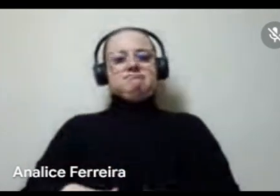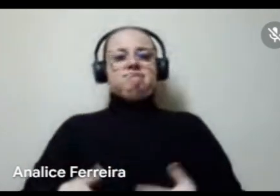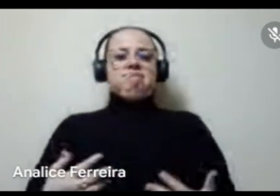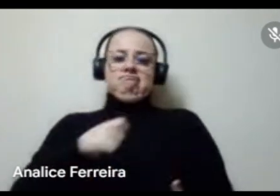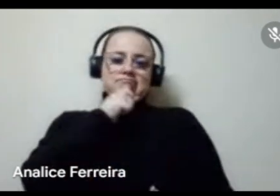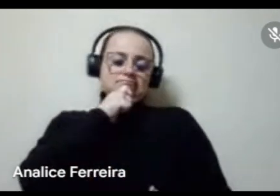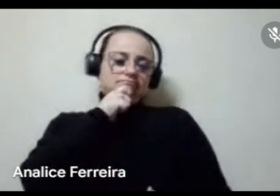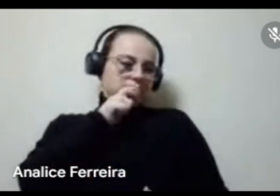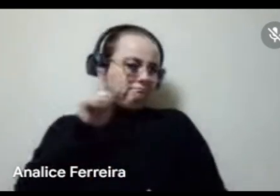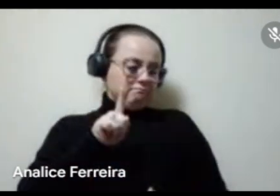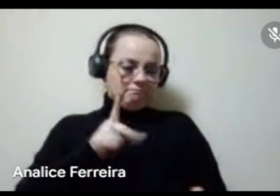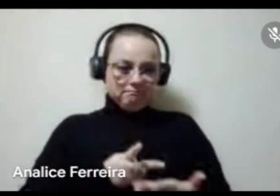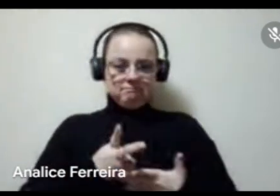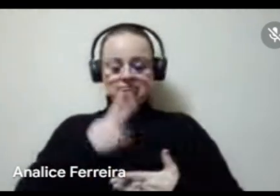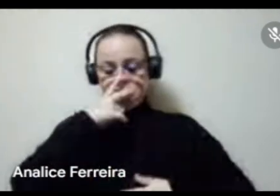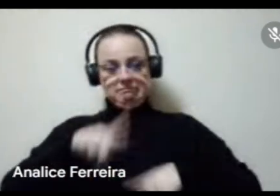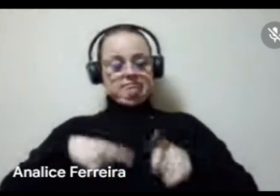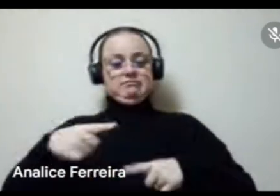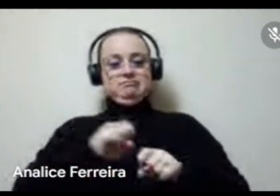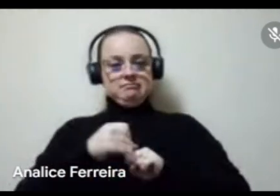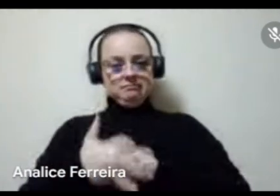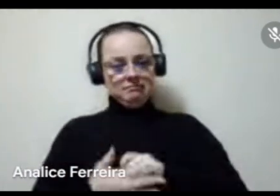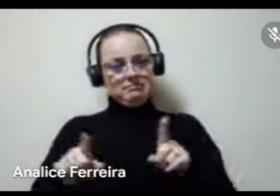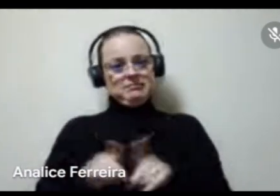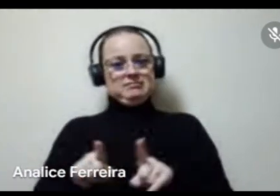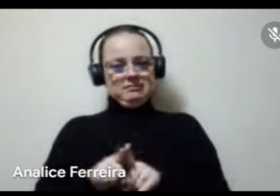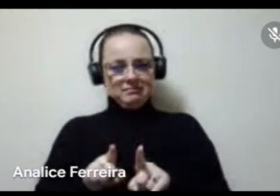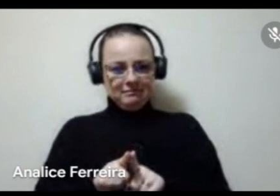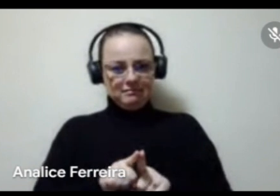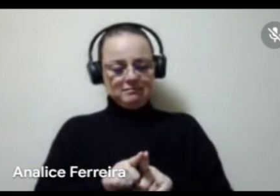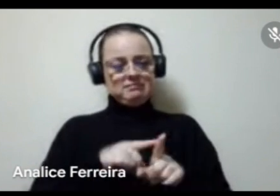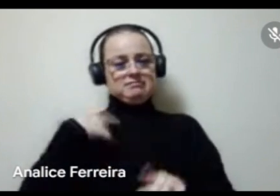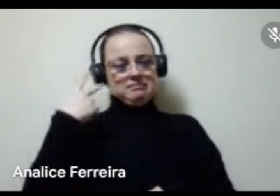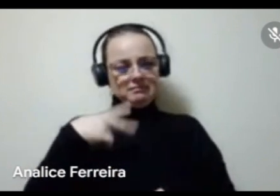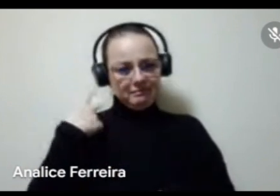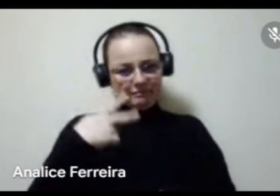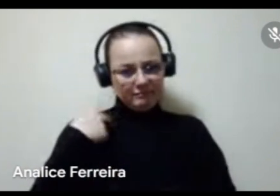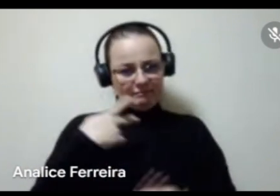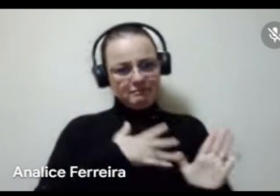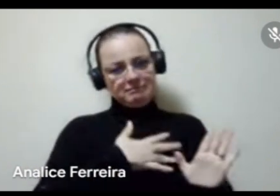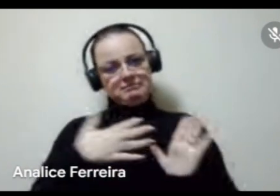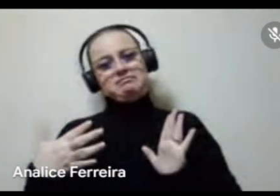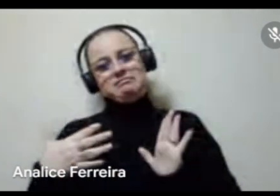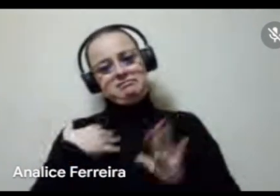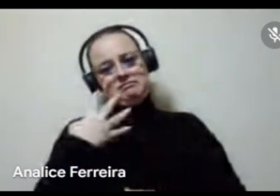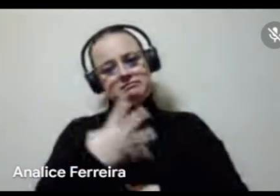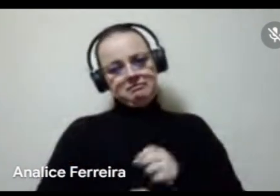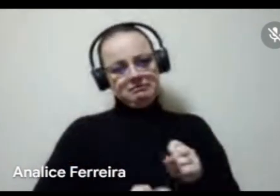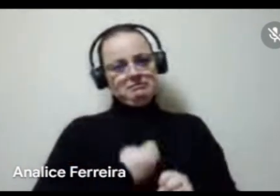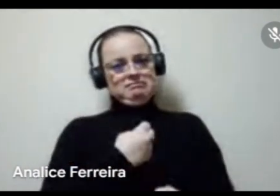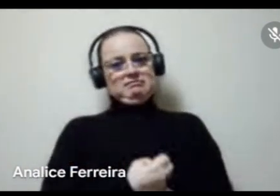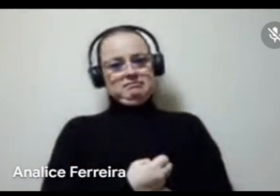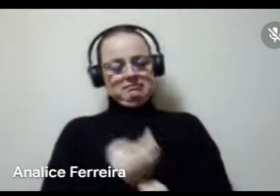se restabilizou com, não só com a pandemia, mas com o cenário político dos últimos, dos quatro anos de